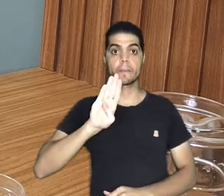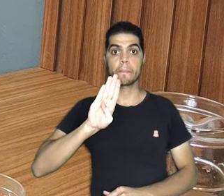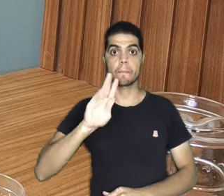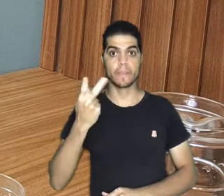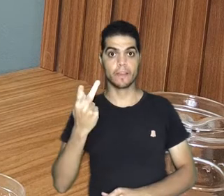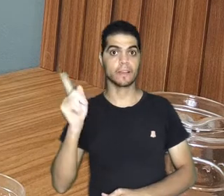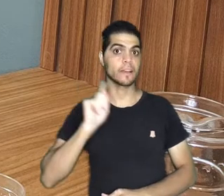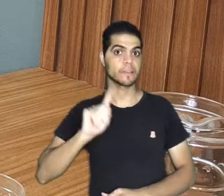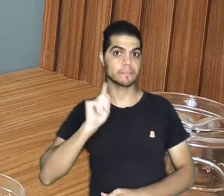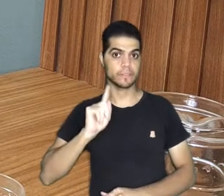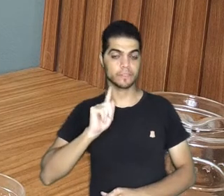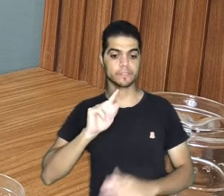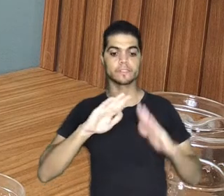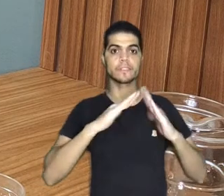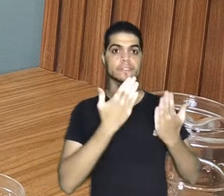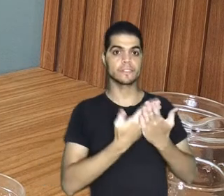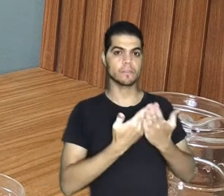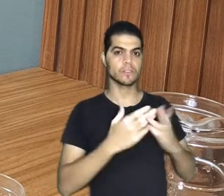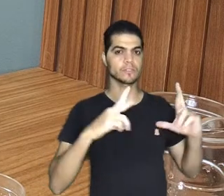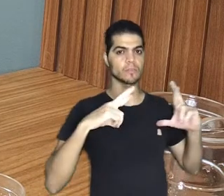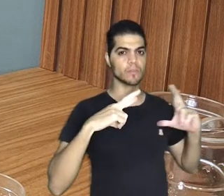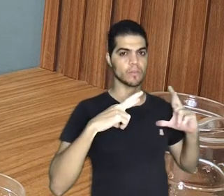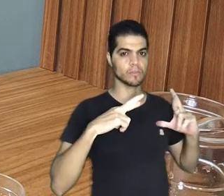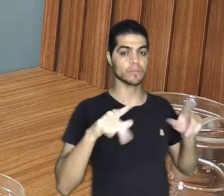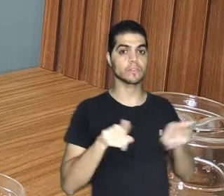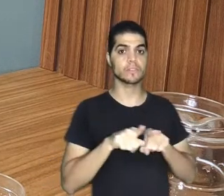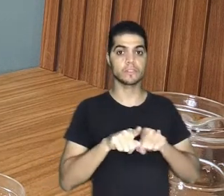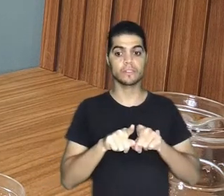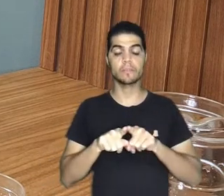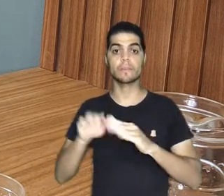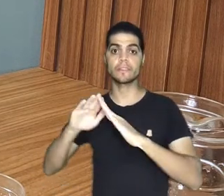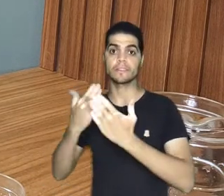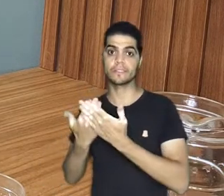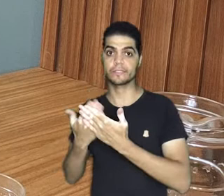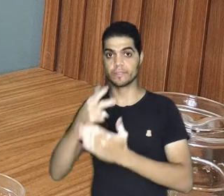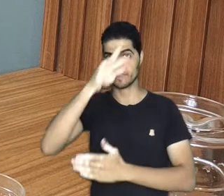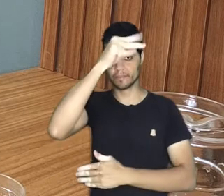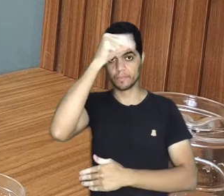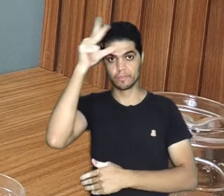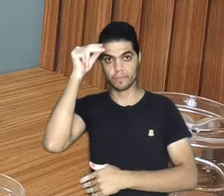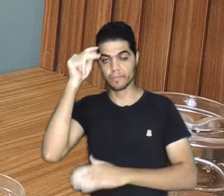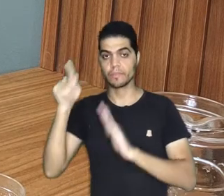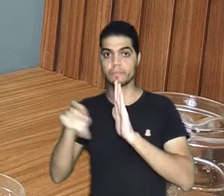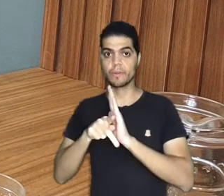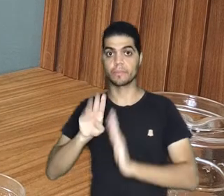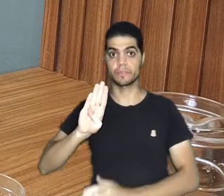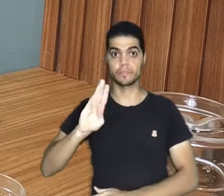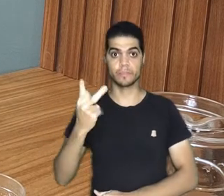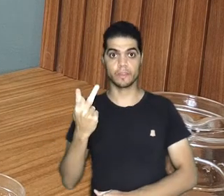trabalho na Rede Particular e na Rede Pública na Prefeitura de Betim, que é da região metropolitana aqui de BH.